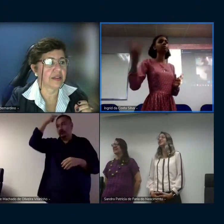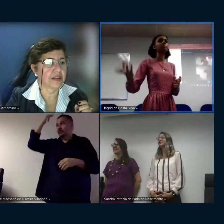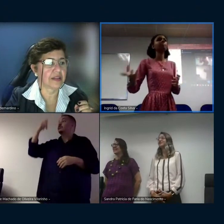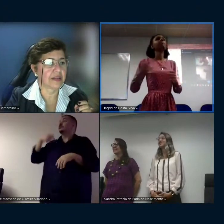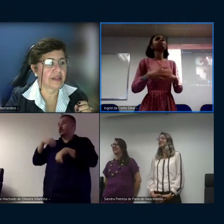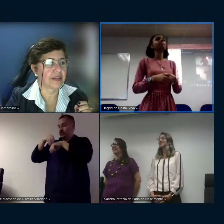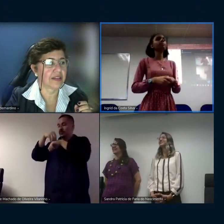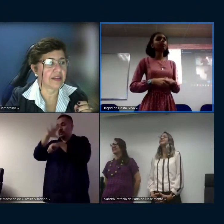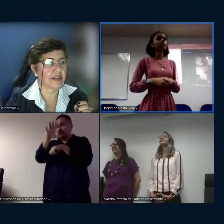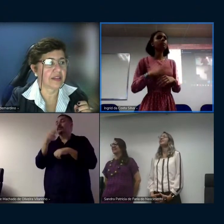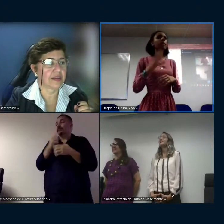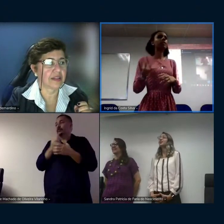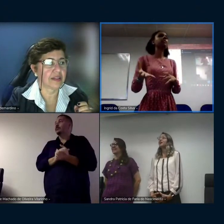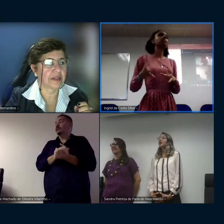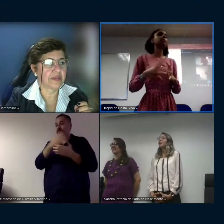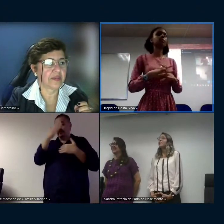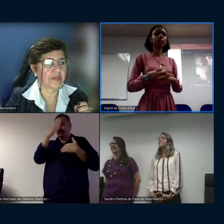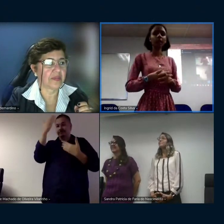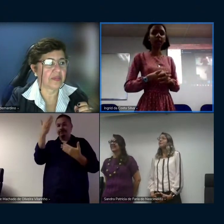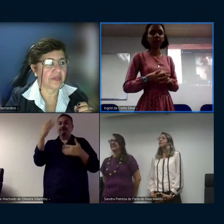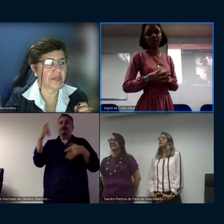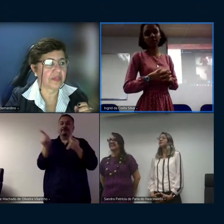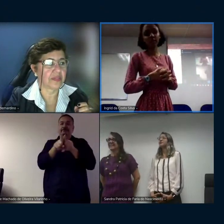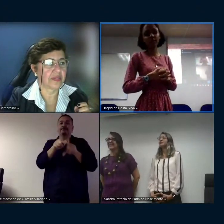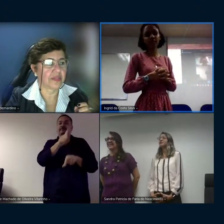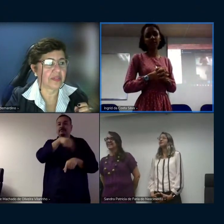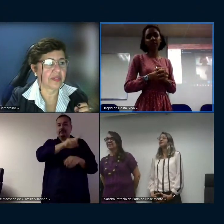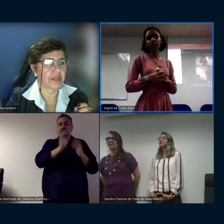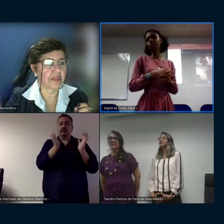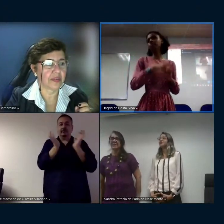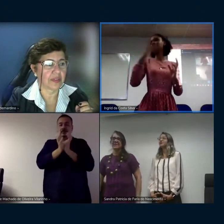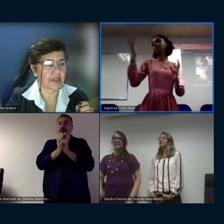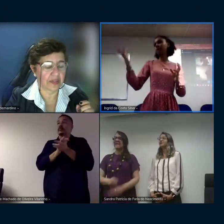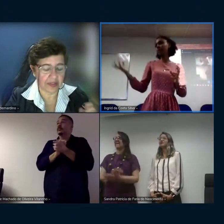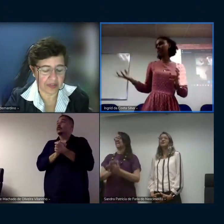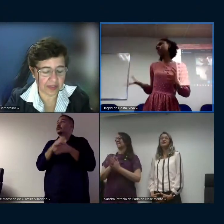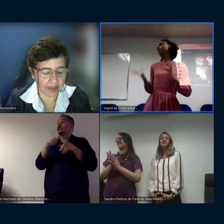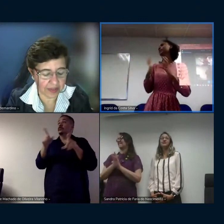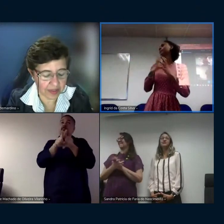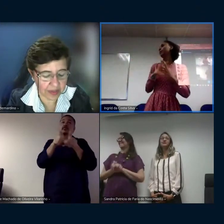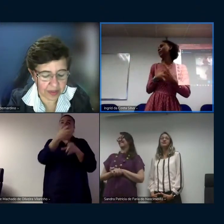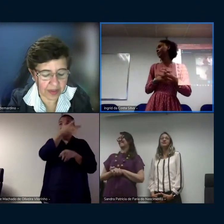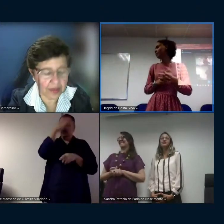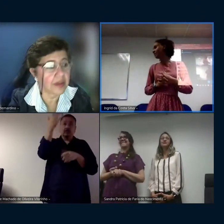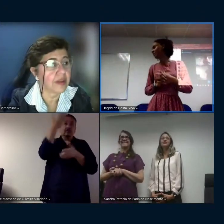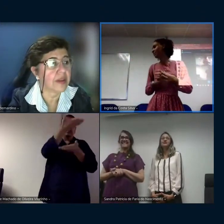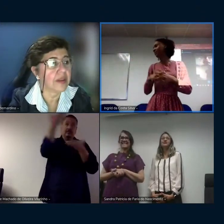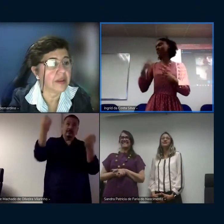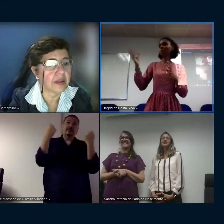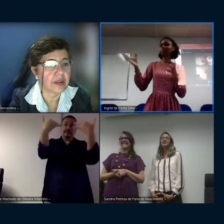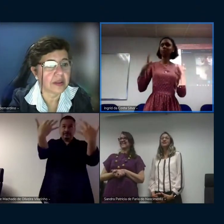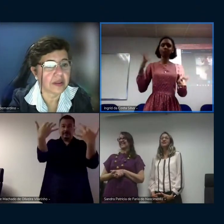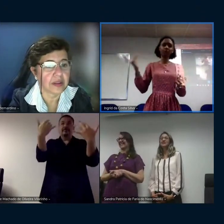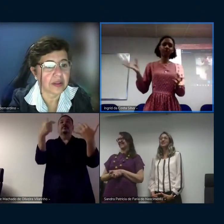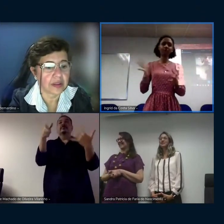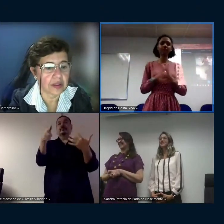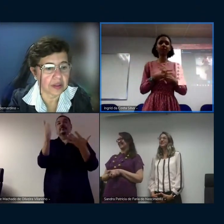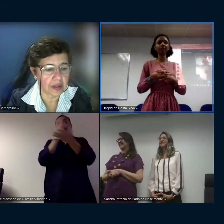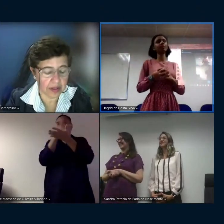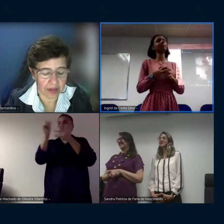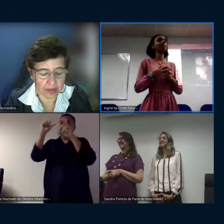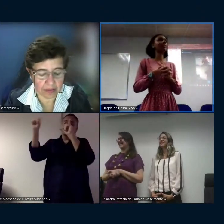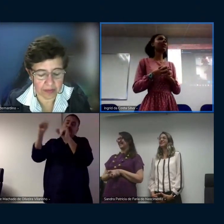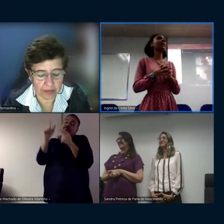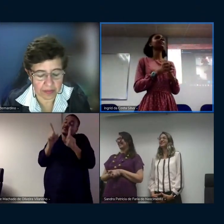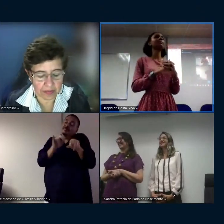pro Pablo passe os agradecimentos a elas e aos que vieram assistir também alguns foram embora